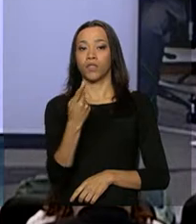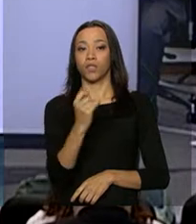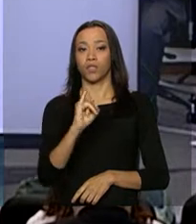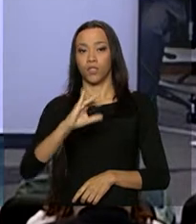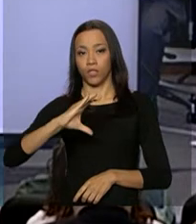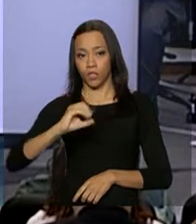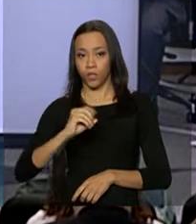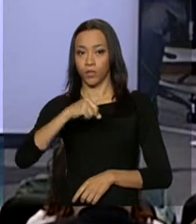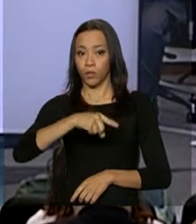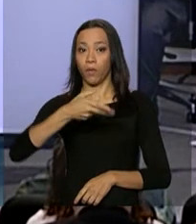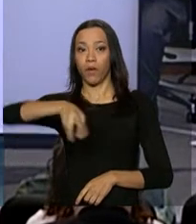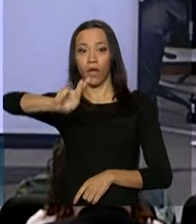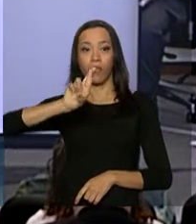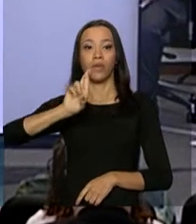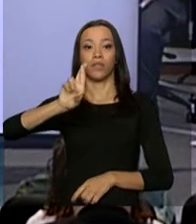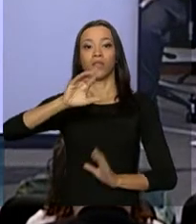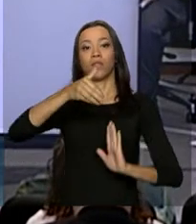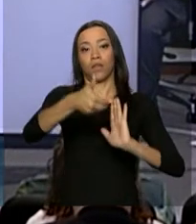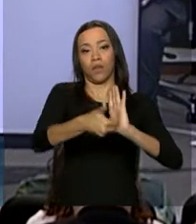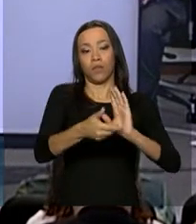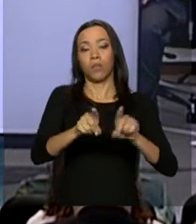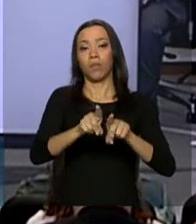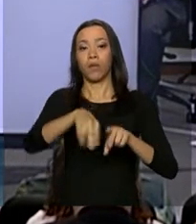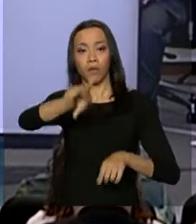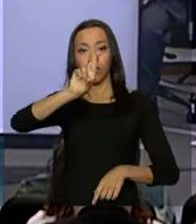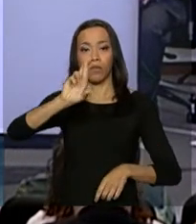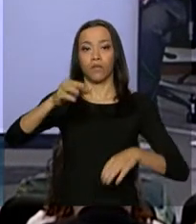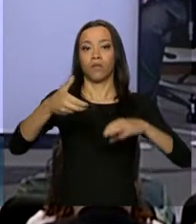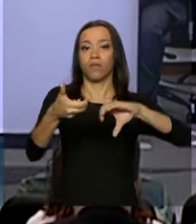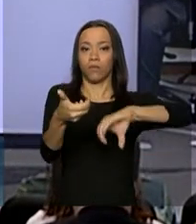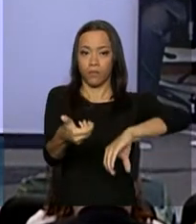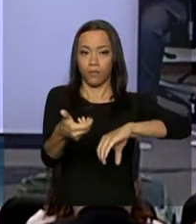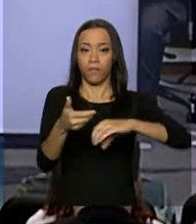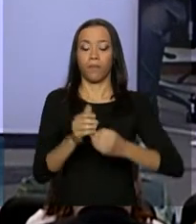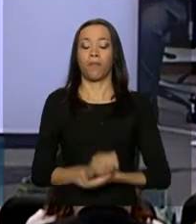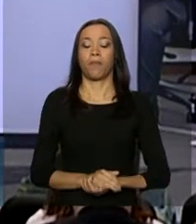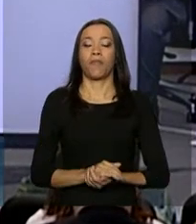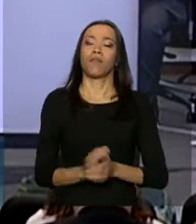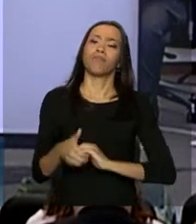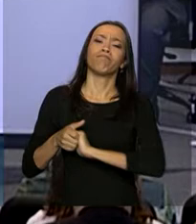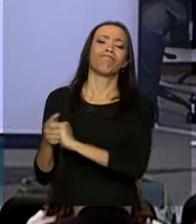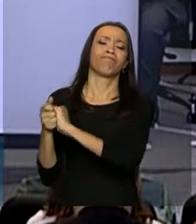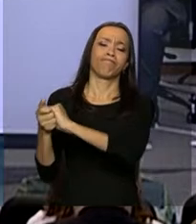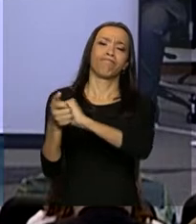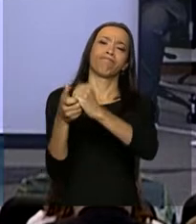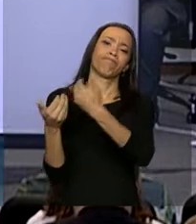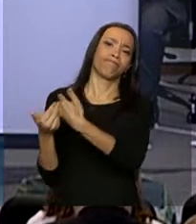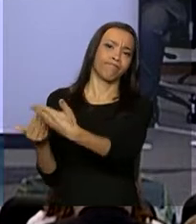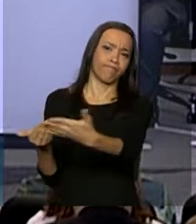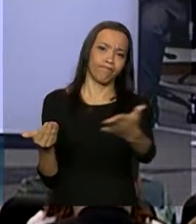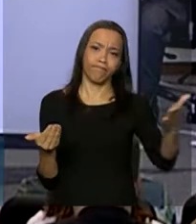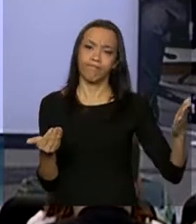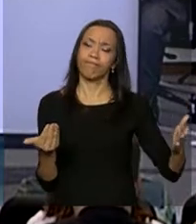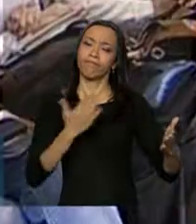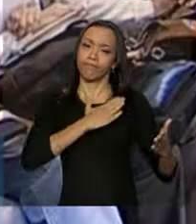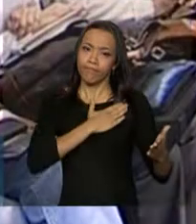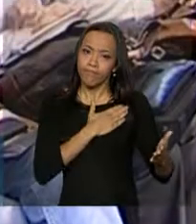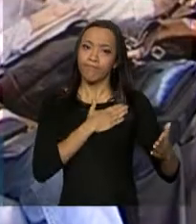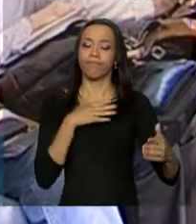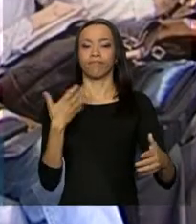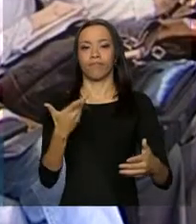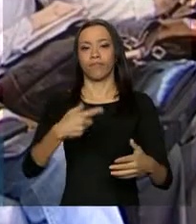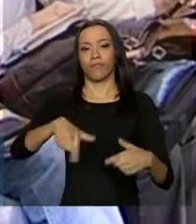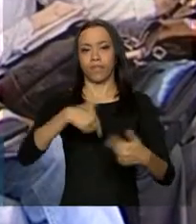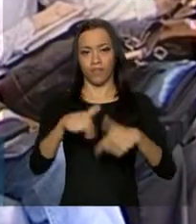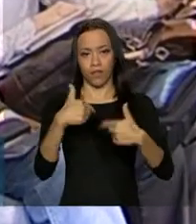Deputados, o Congresso Nacional. Saudar a todos os nossos queridos auditores fiscais do